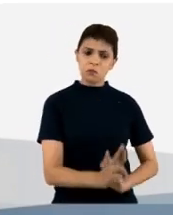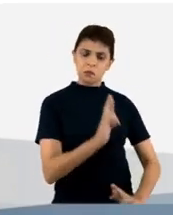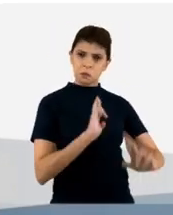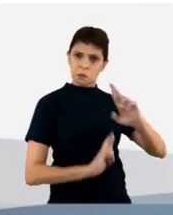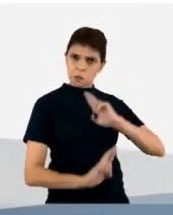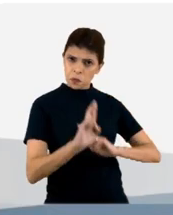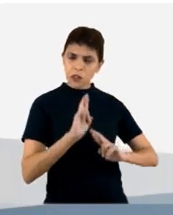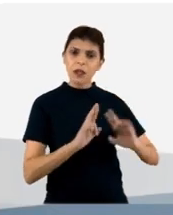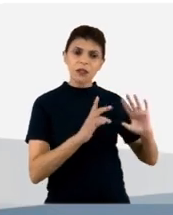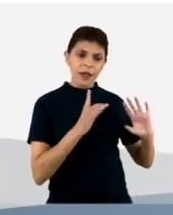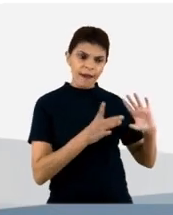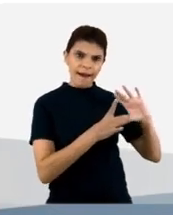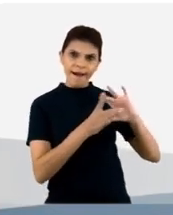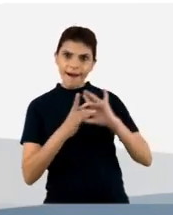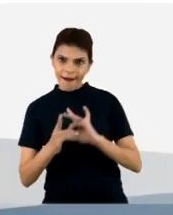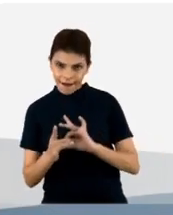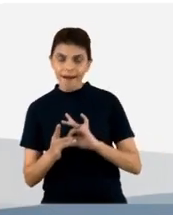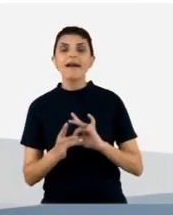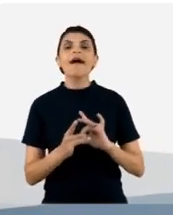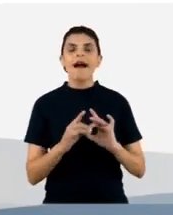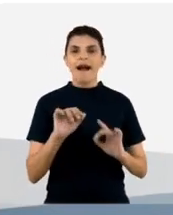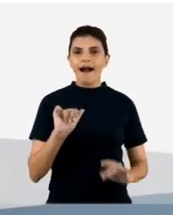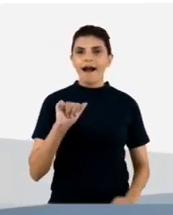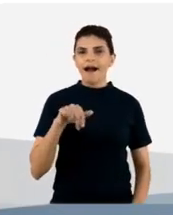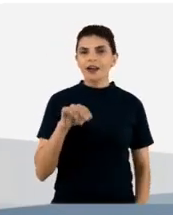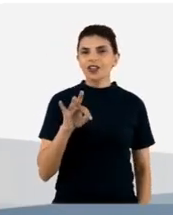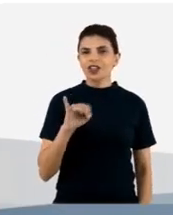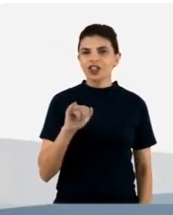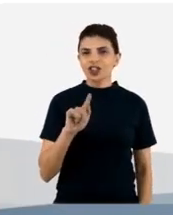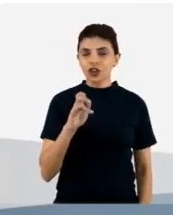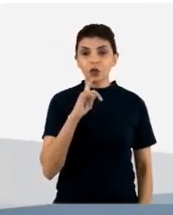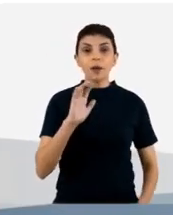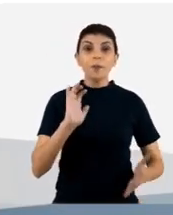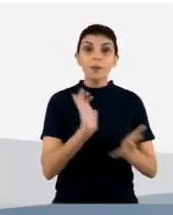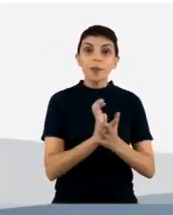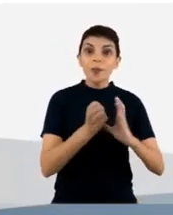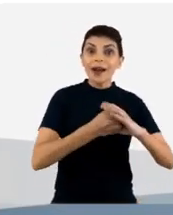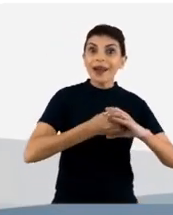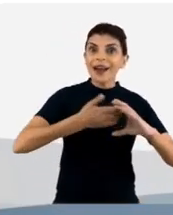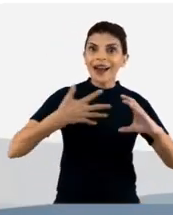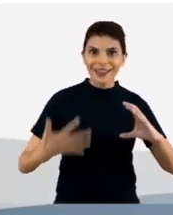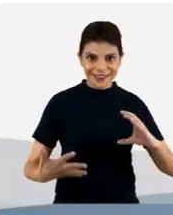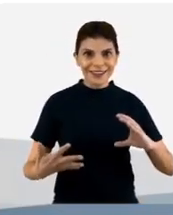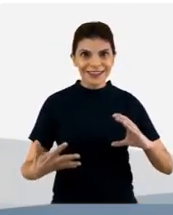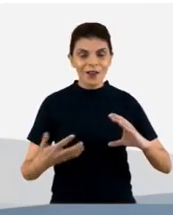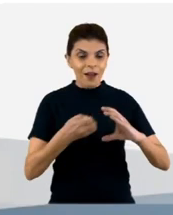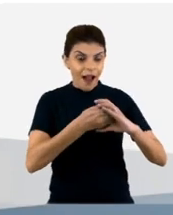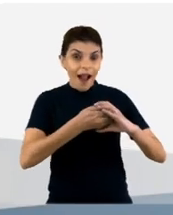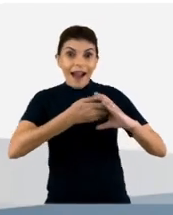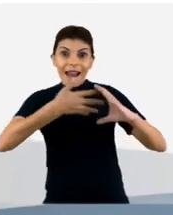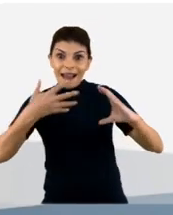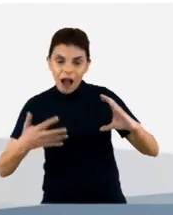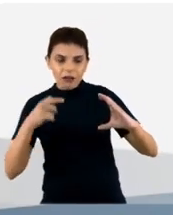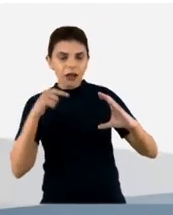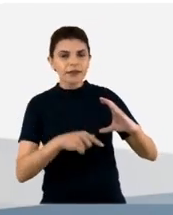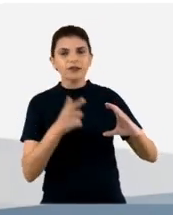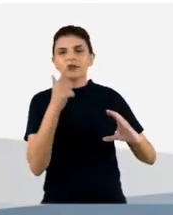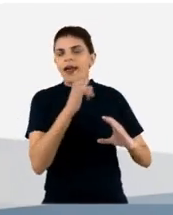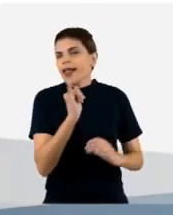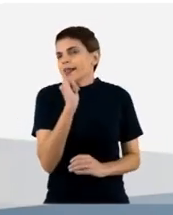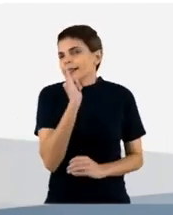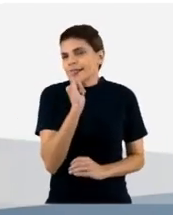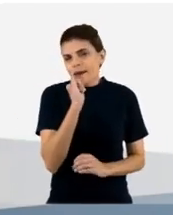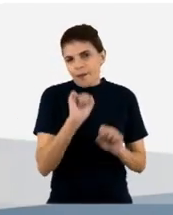uma boa ligação com o antígeno, são aqueles que nós chegamos à etapa de caracterização. Então, aqui, de